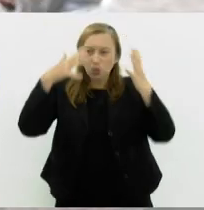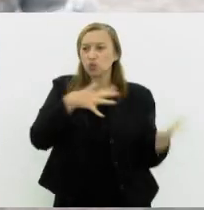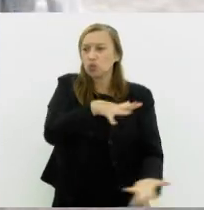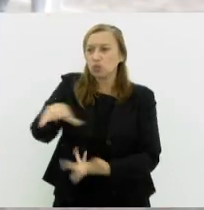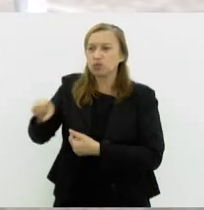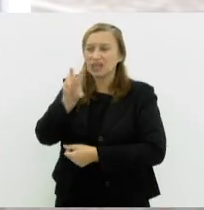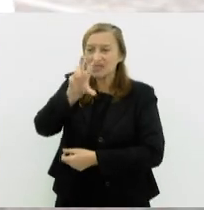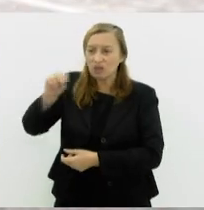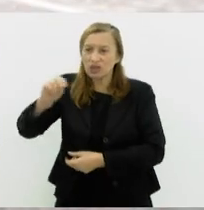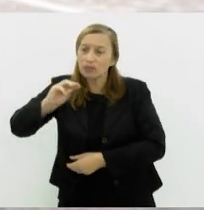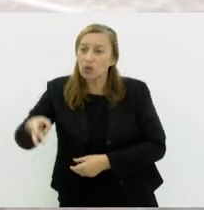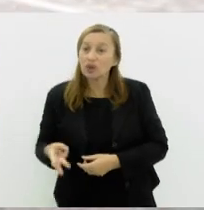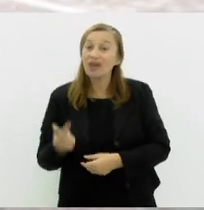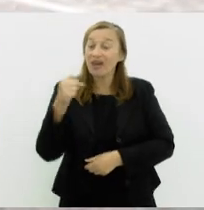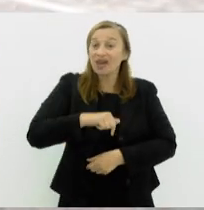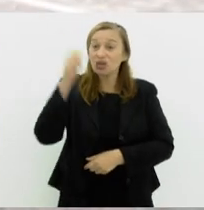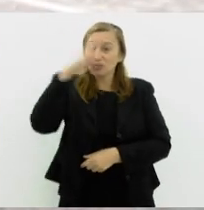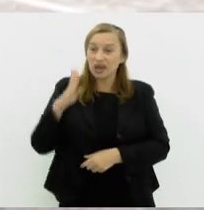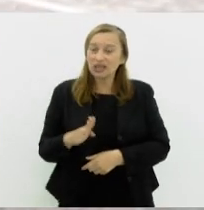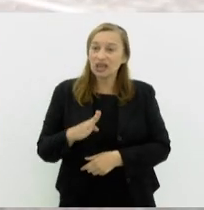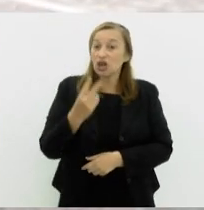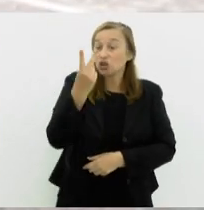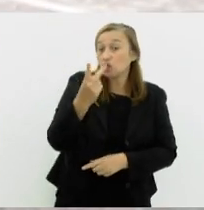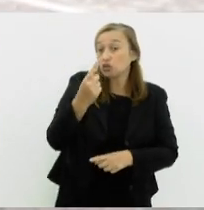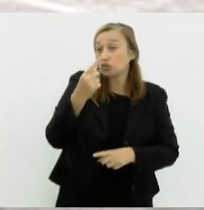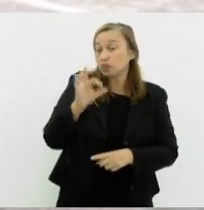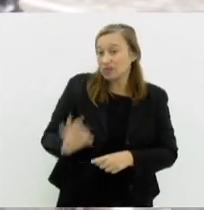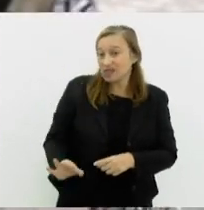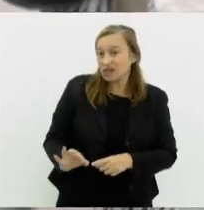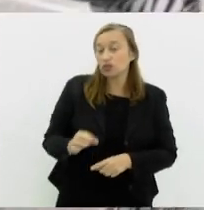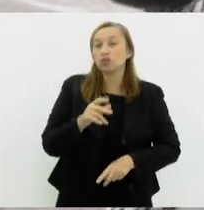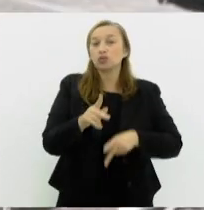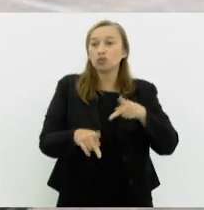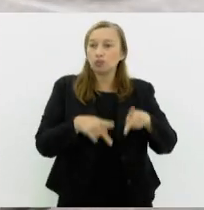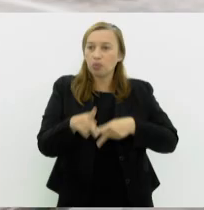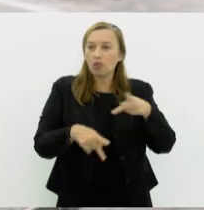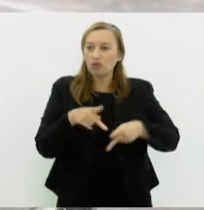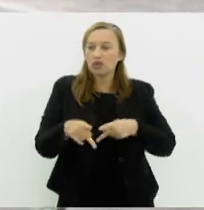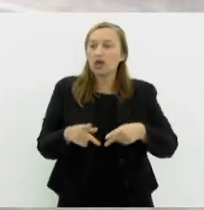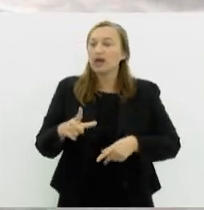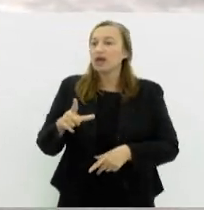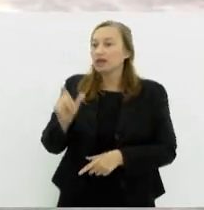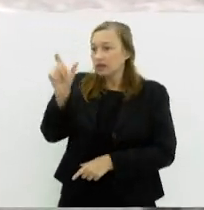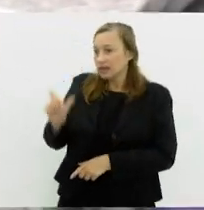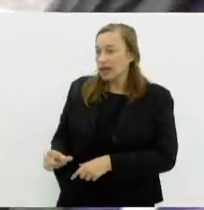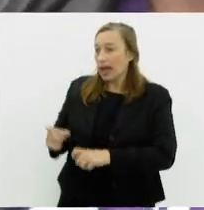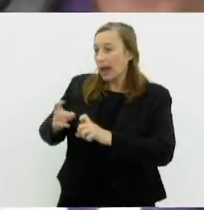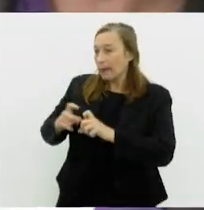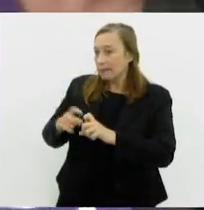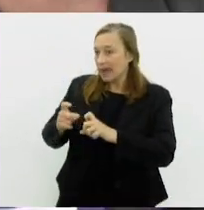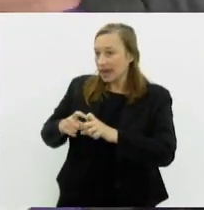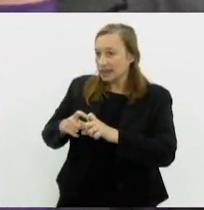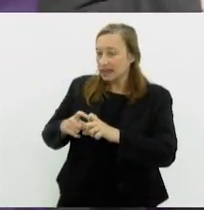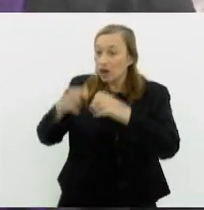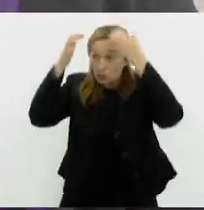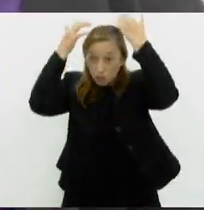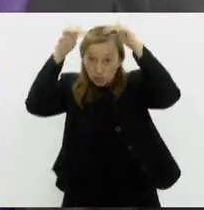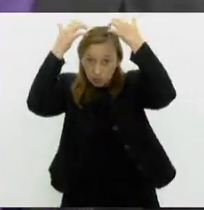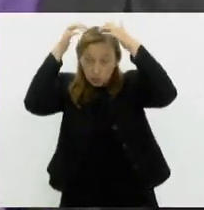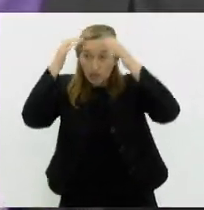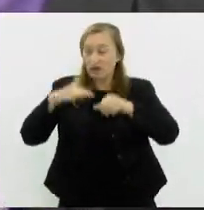mundo. E aqui no Brasil, afeta aproximadamente 2% da população. Eu estou aqui com a neurologista Isabela Dandreia, que vai conversar com a gente.